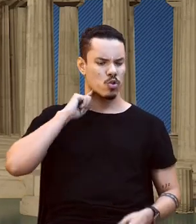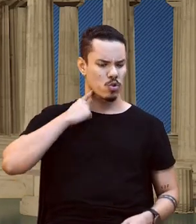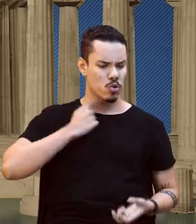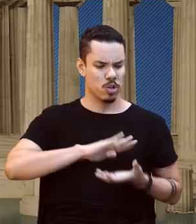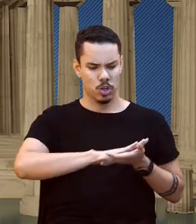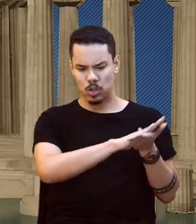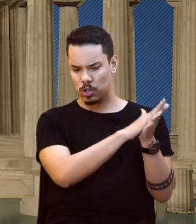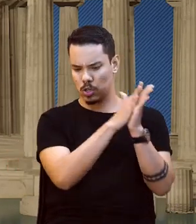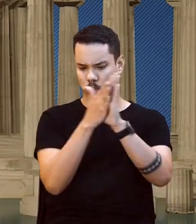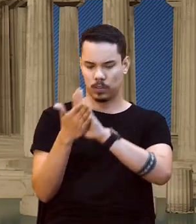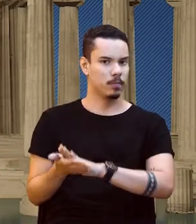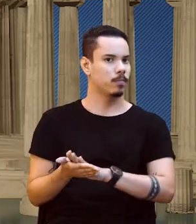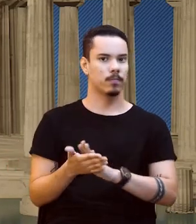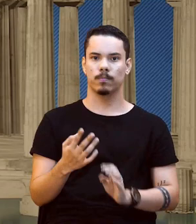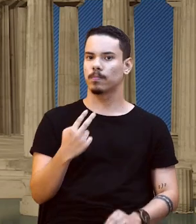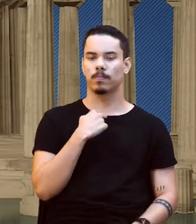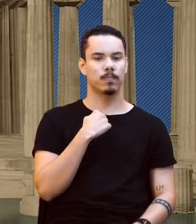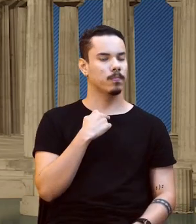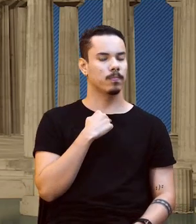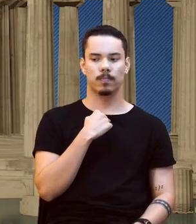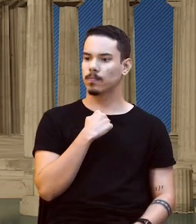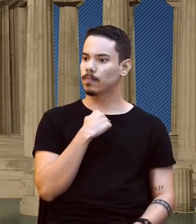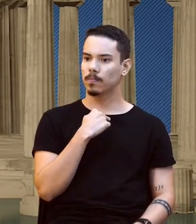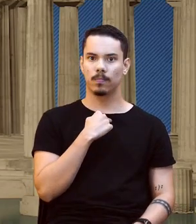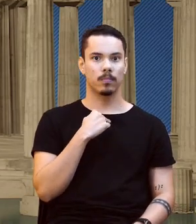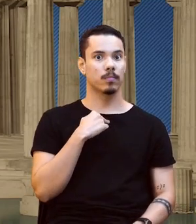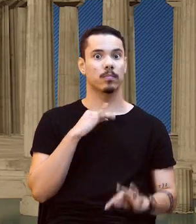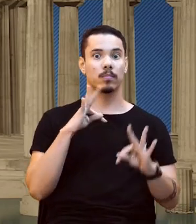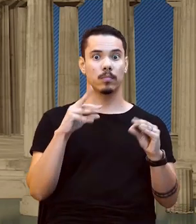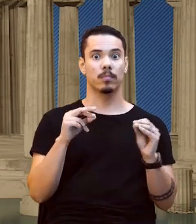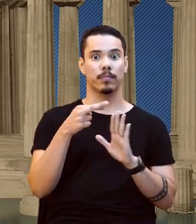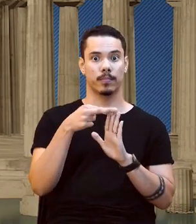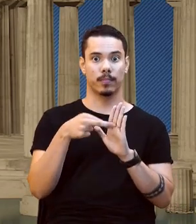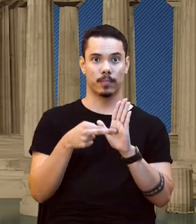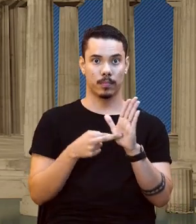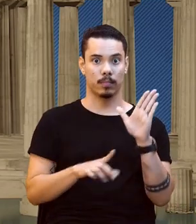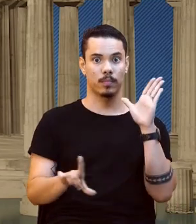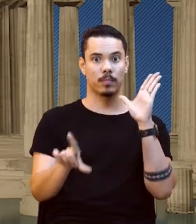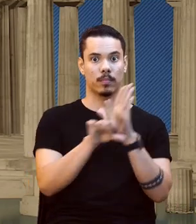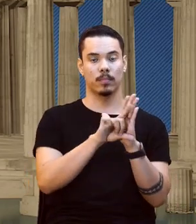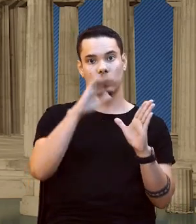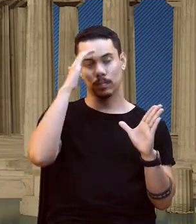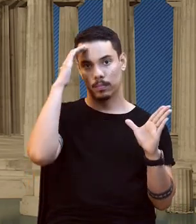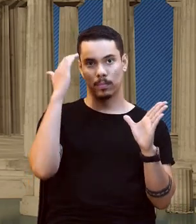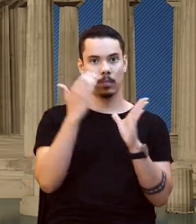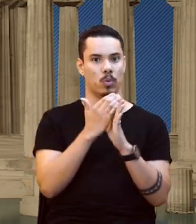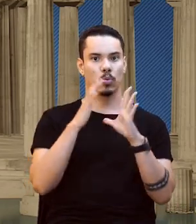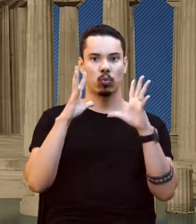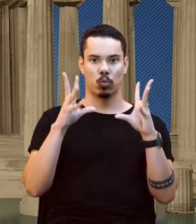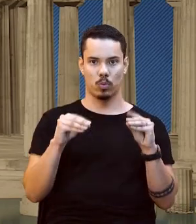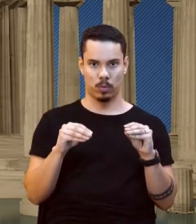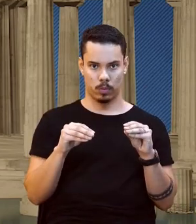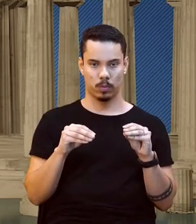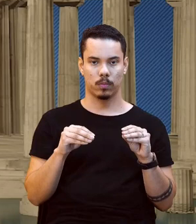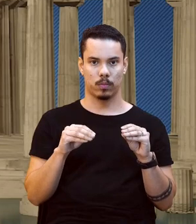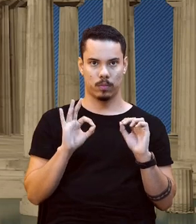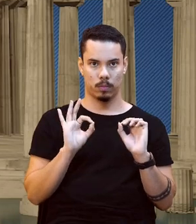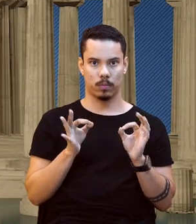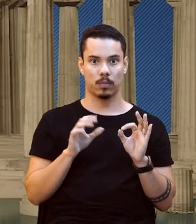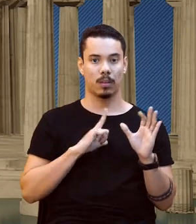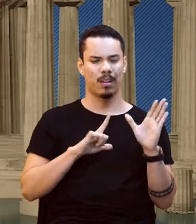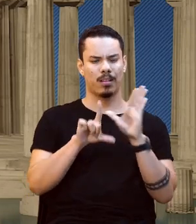conservação. Não pode. Tem toda uma regra, todas as leis é amparada por isso. Pelas leis,